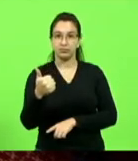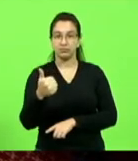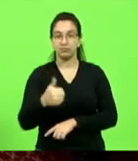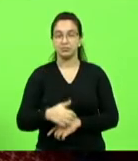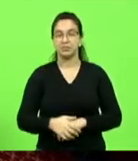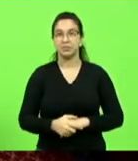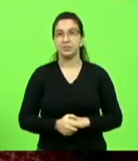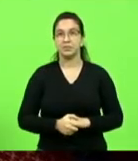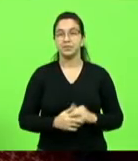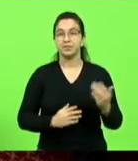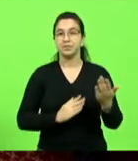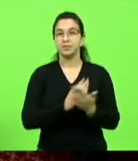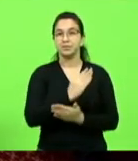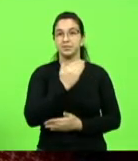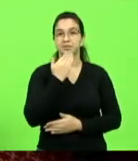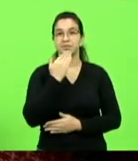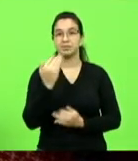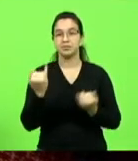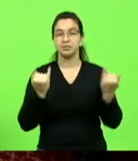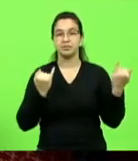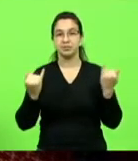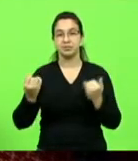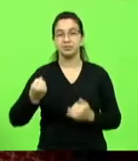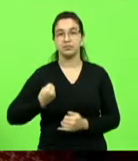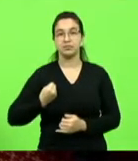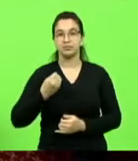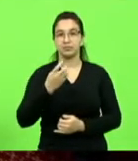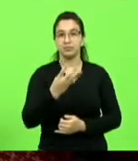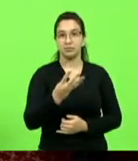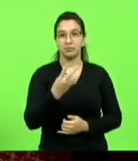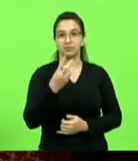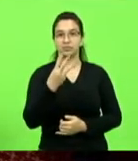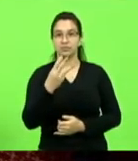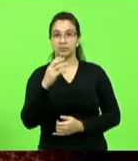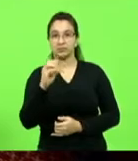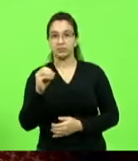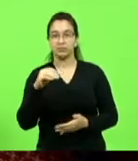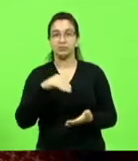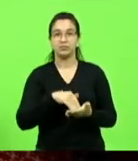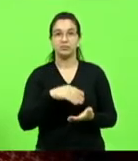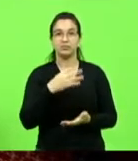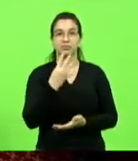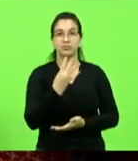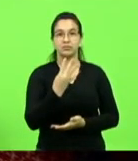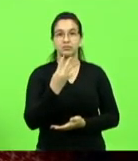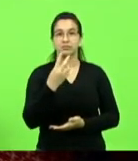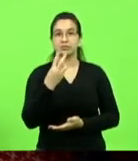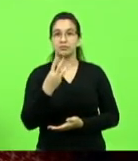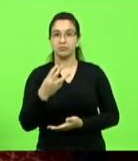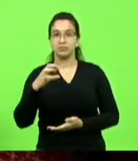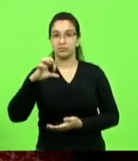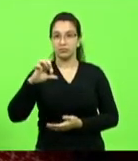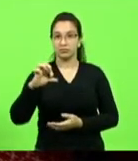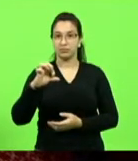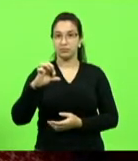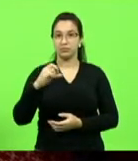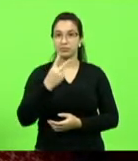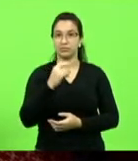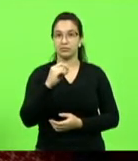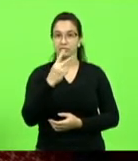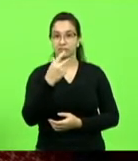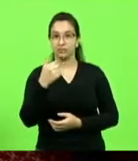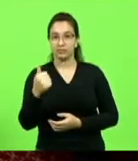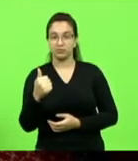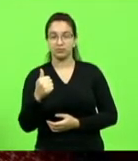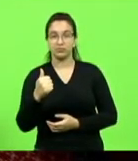Foram aprovados os pedidos de informações números 430 a 439-2021. As